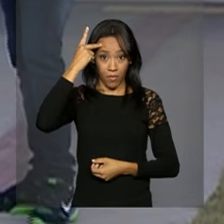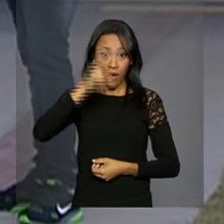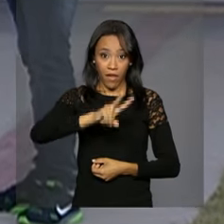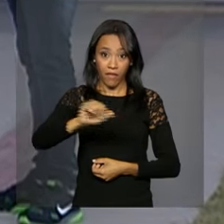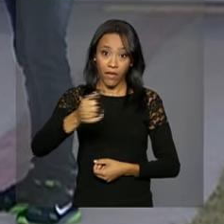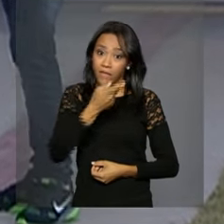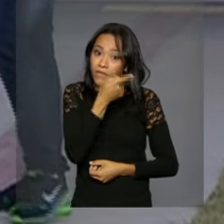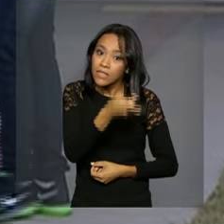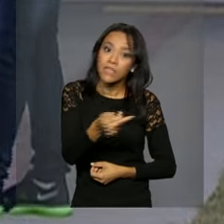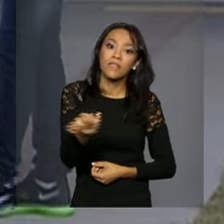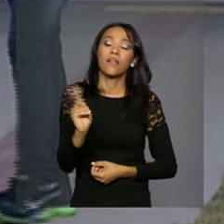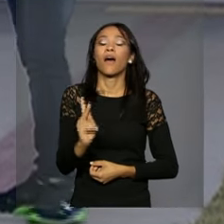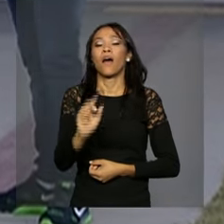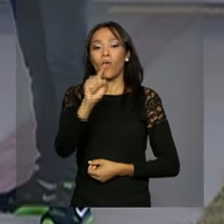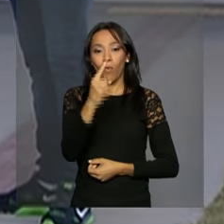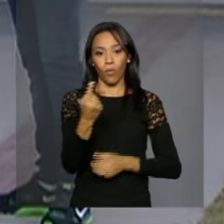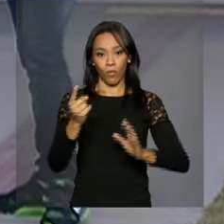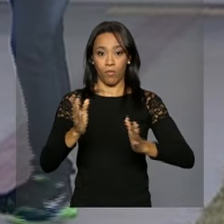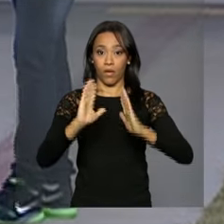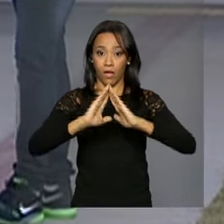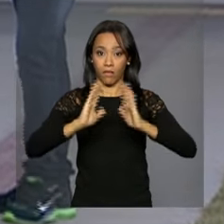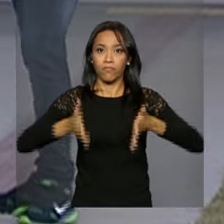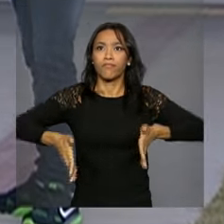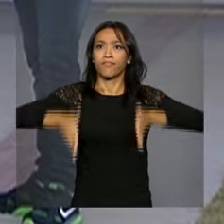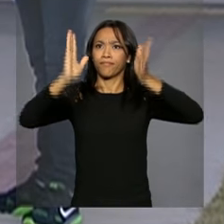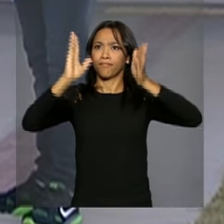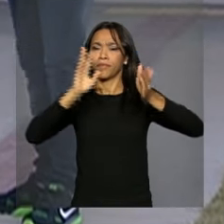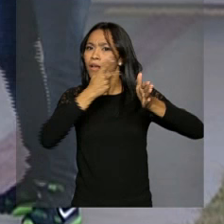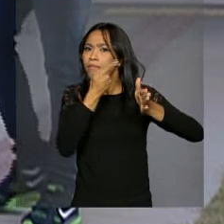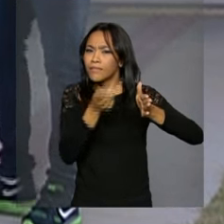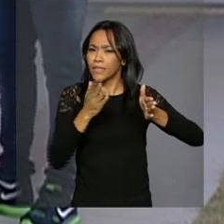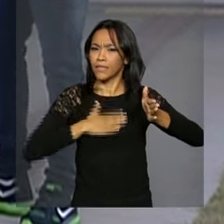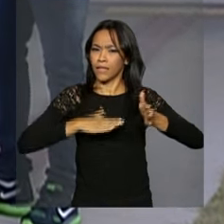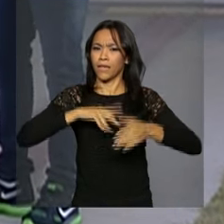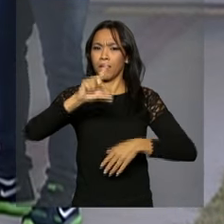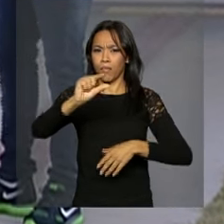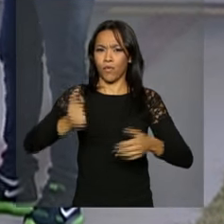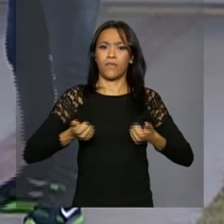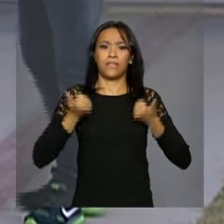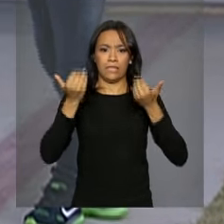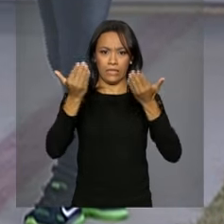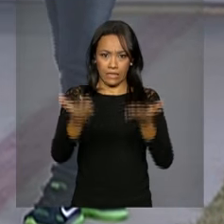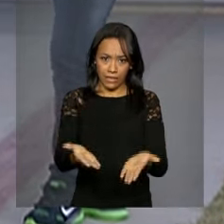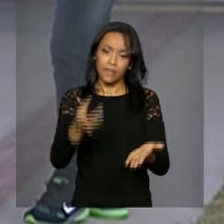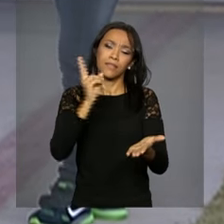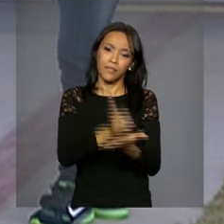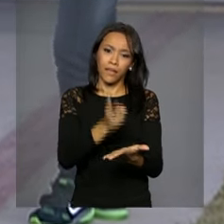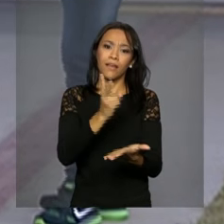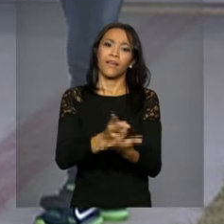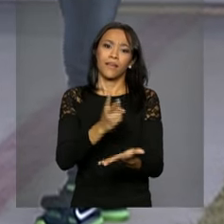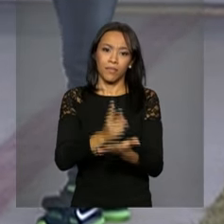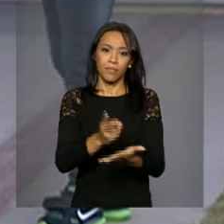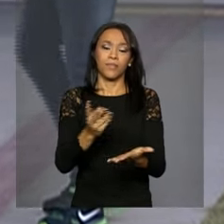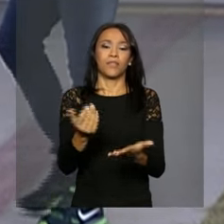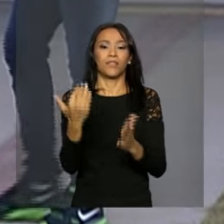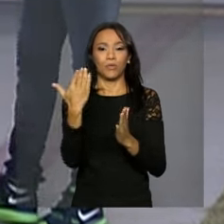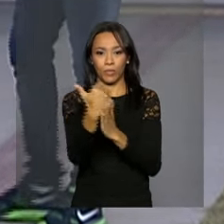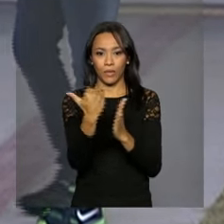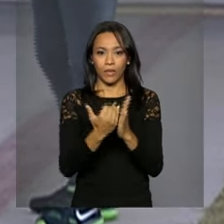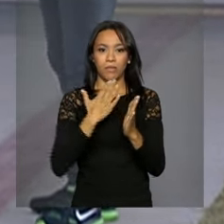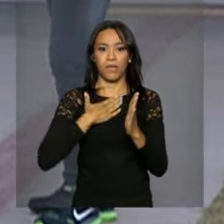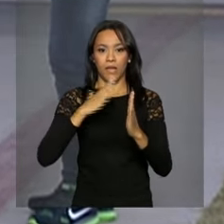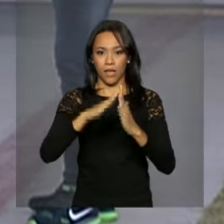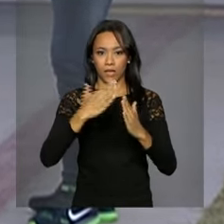visitar uma das residências do condomínio que serão entregues daqui a pouquinho, como sempre acontece nas entregas do